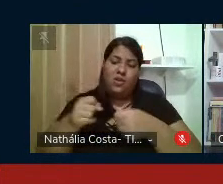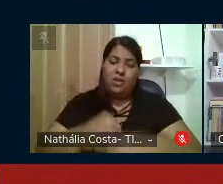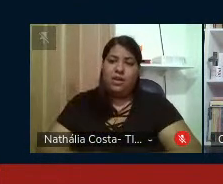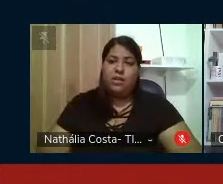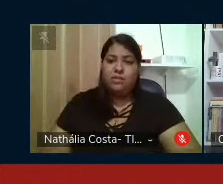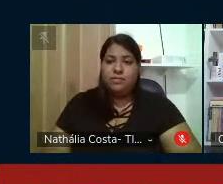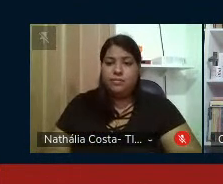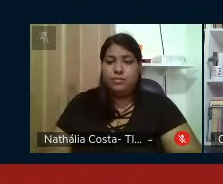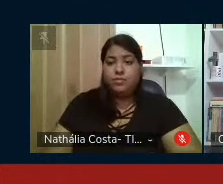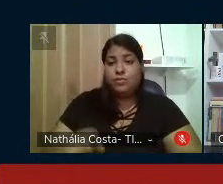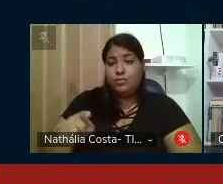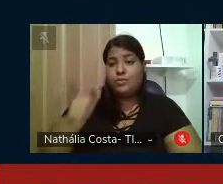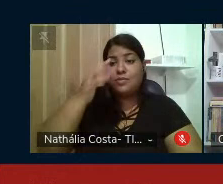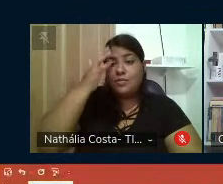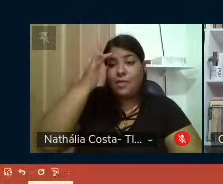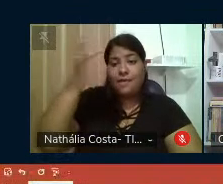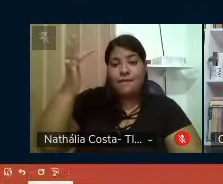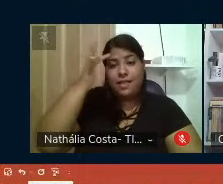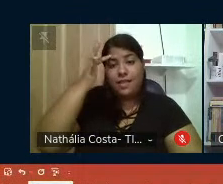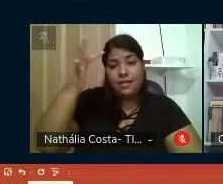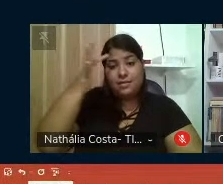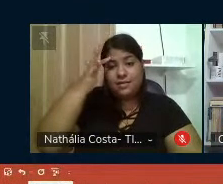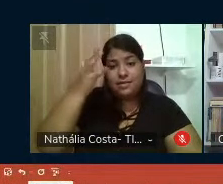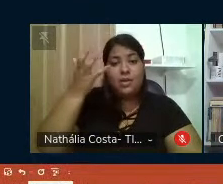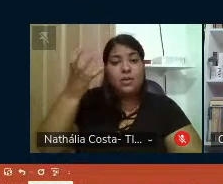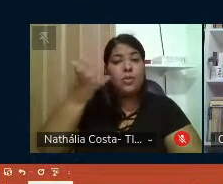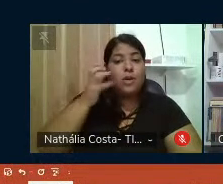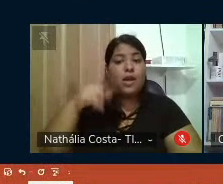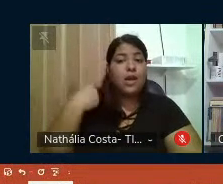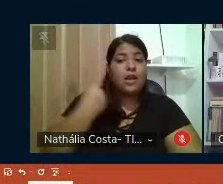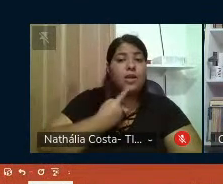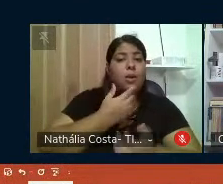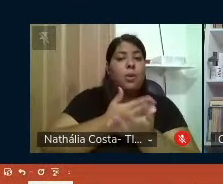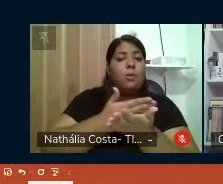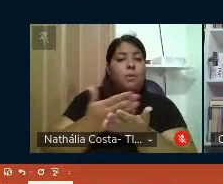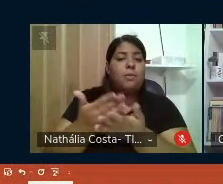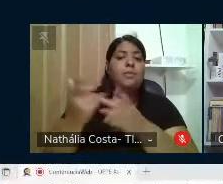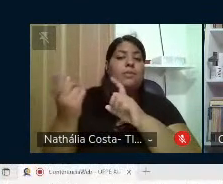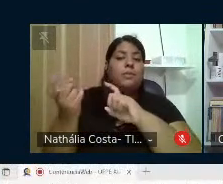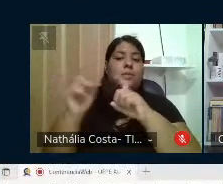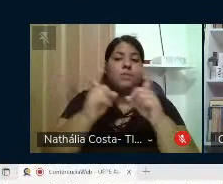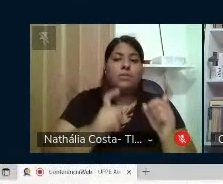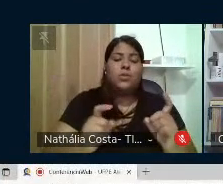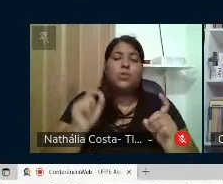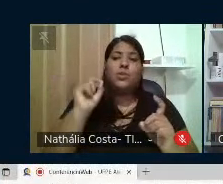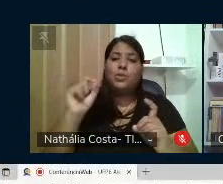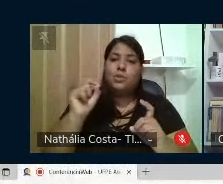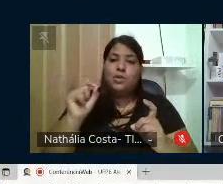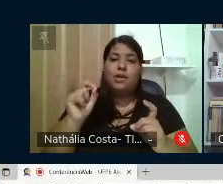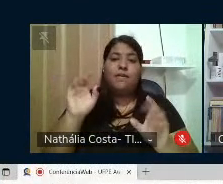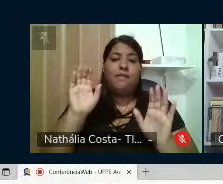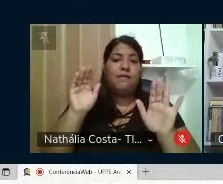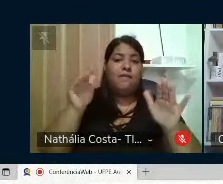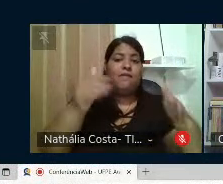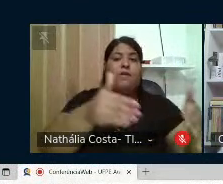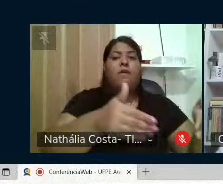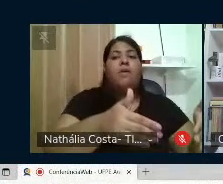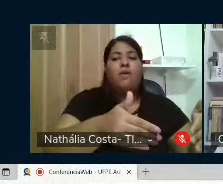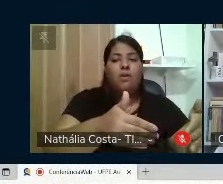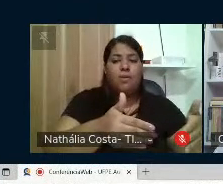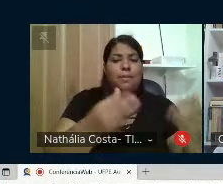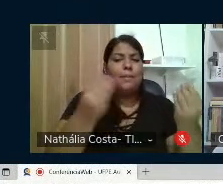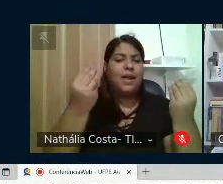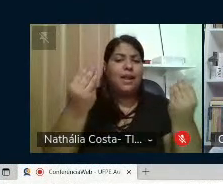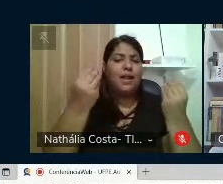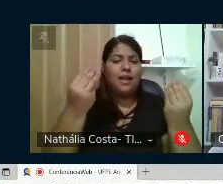reflexão para uma discussão, então, muito mais voltada para